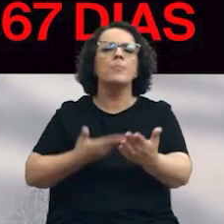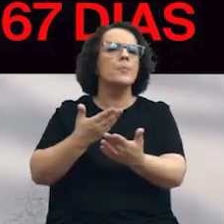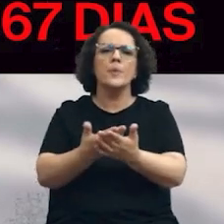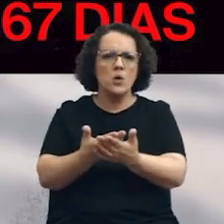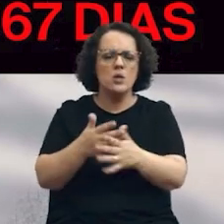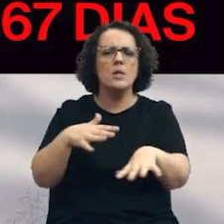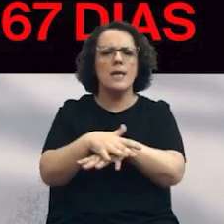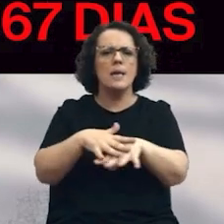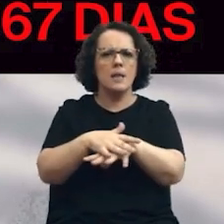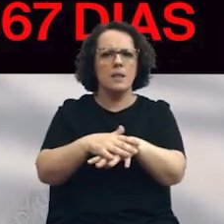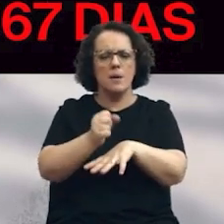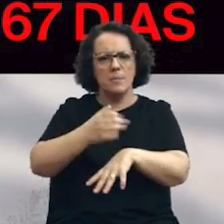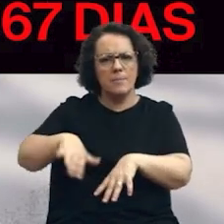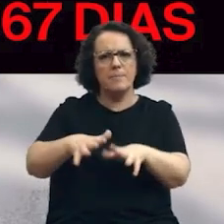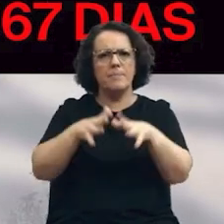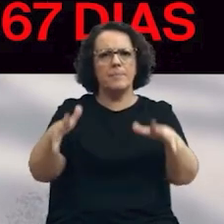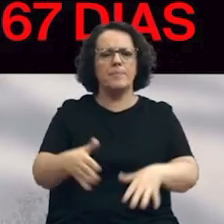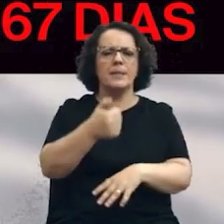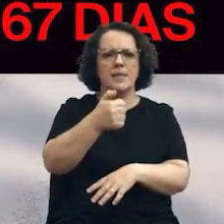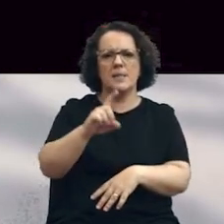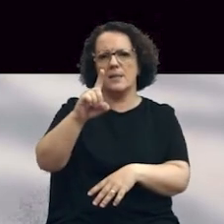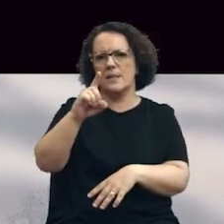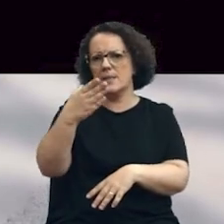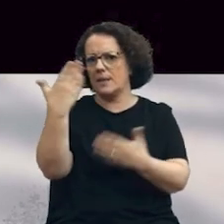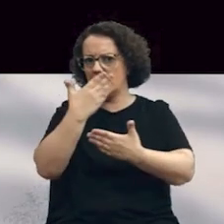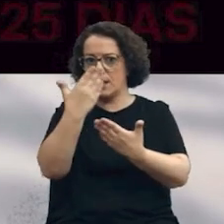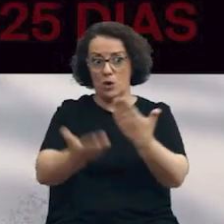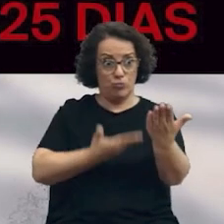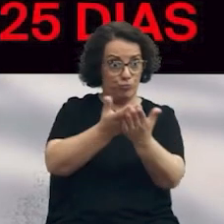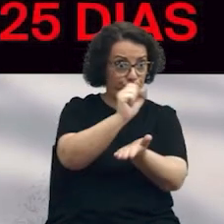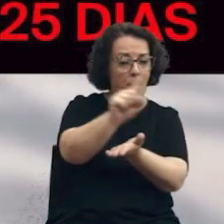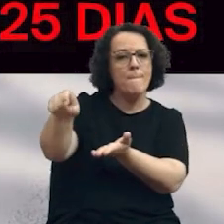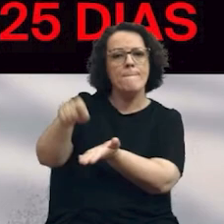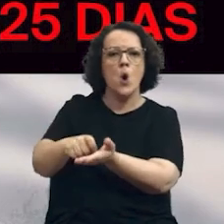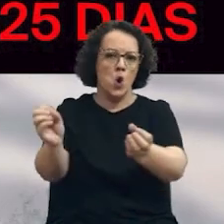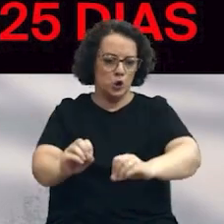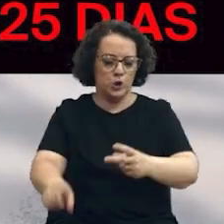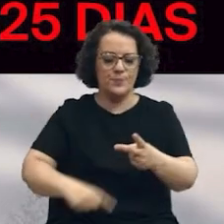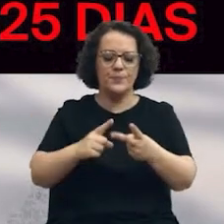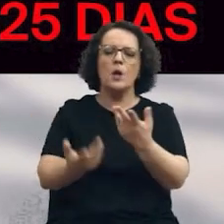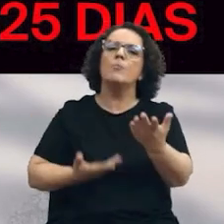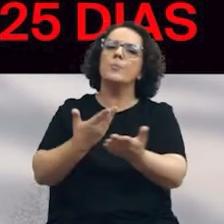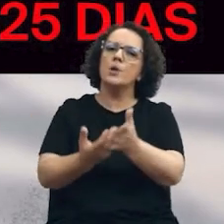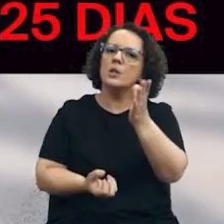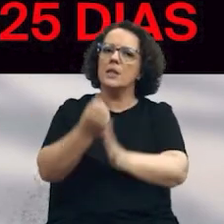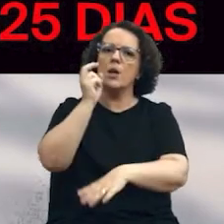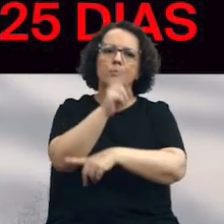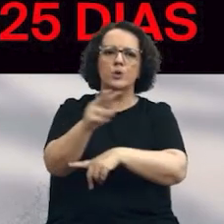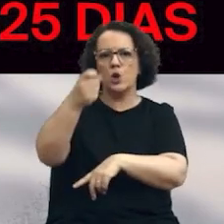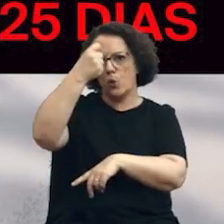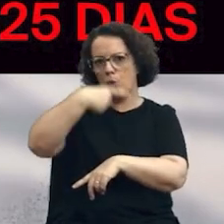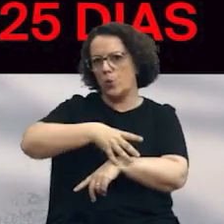BC Park, 567 dias desde que a enviámos não foi agendada. Proposta de criação do Museu Narrativo de Lisboa